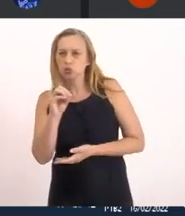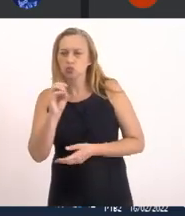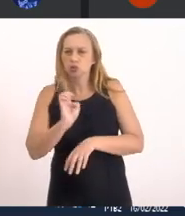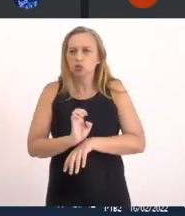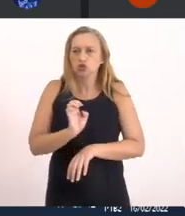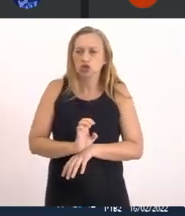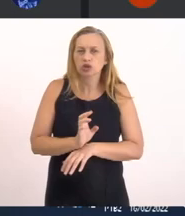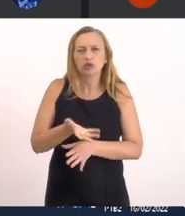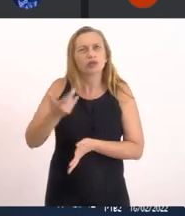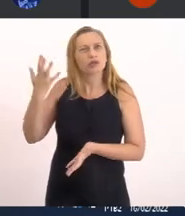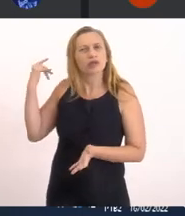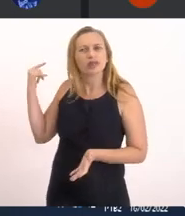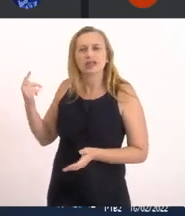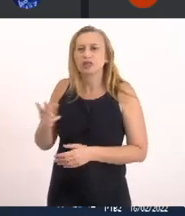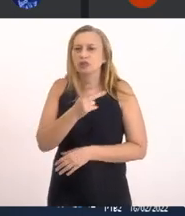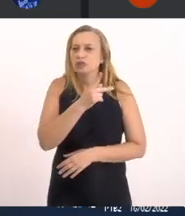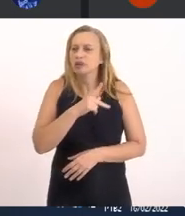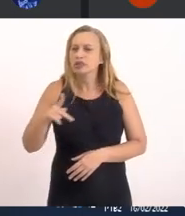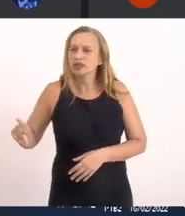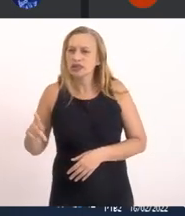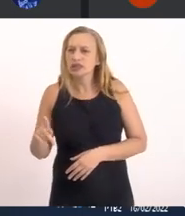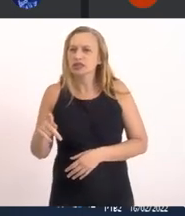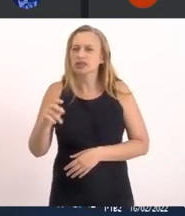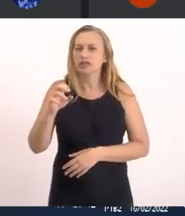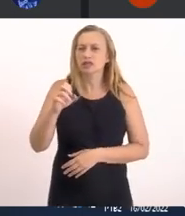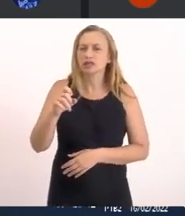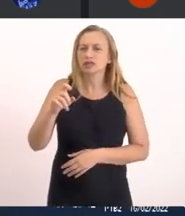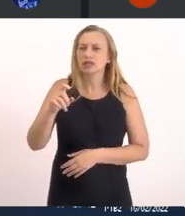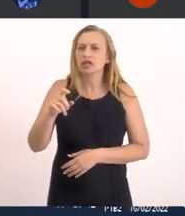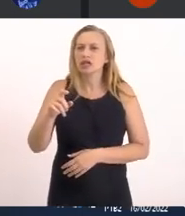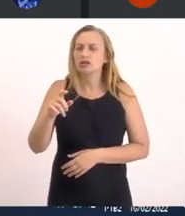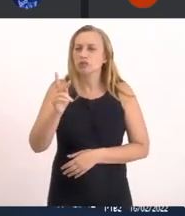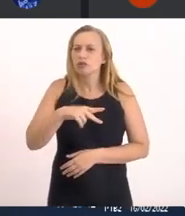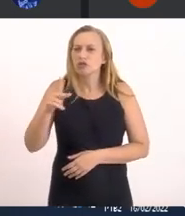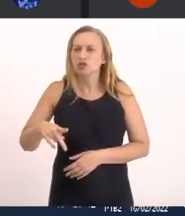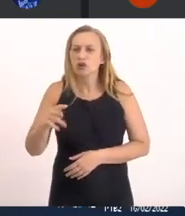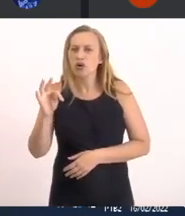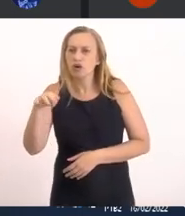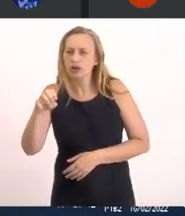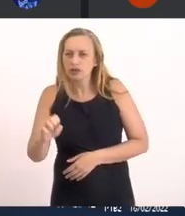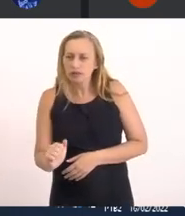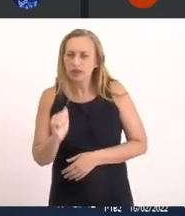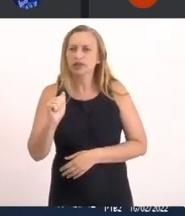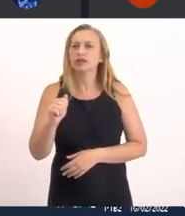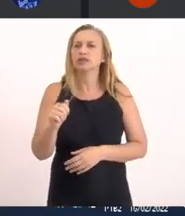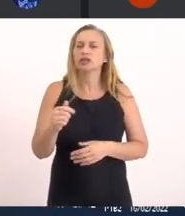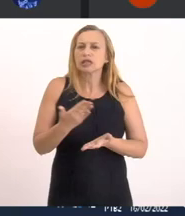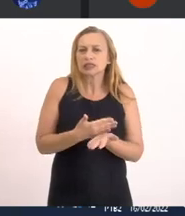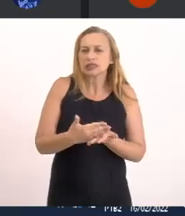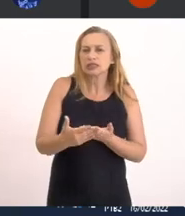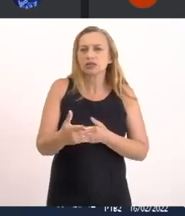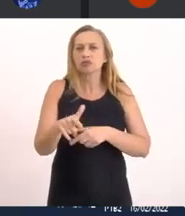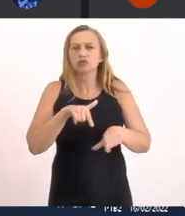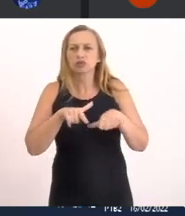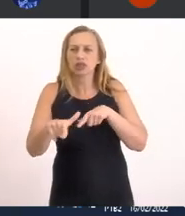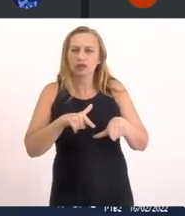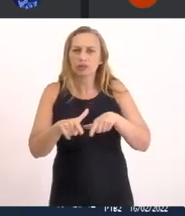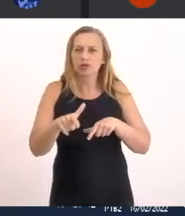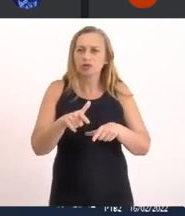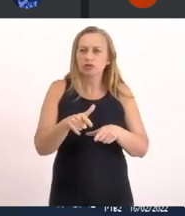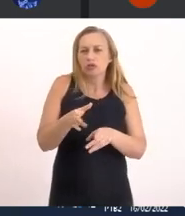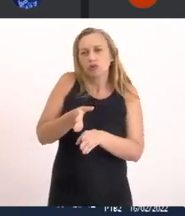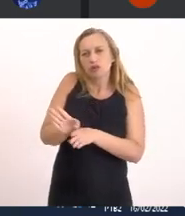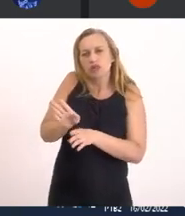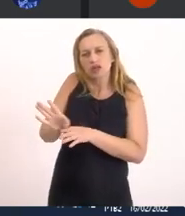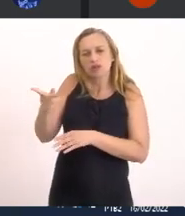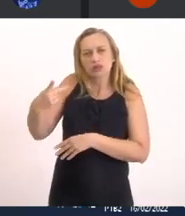época O presidente Da CERLA Era o professor Rosman E eu O gerente Araruama Iniciamos Esse trabalho Sob a orientação